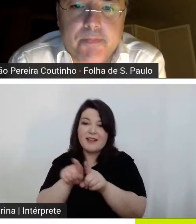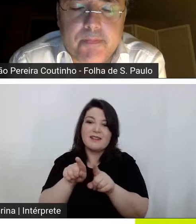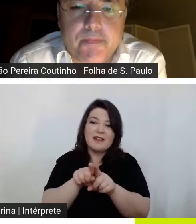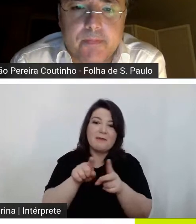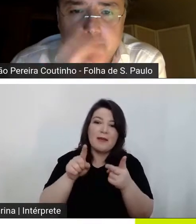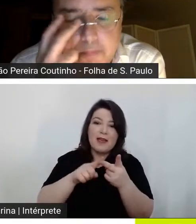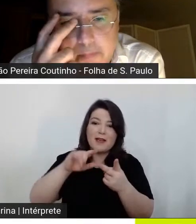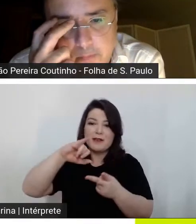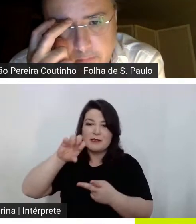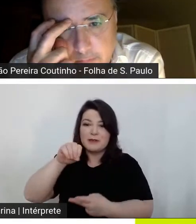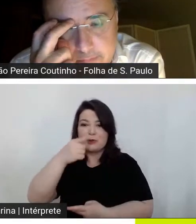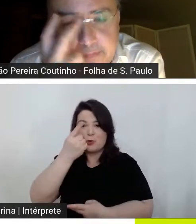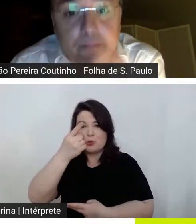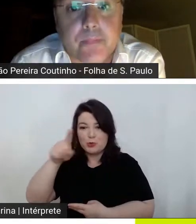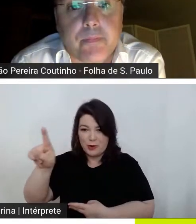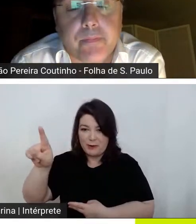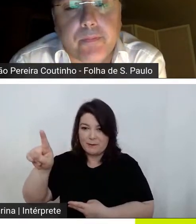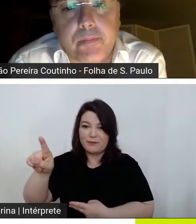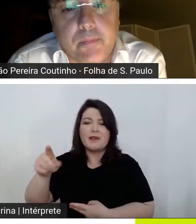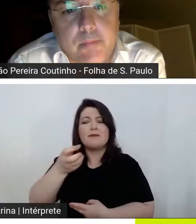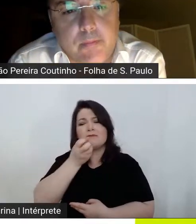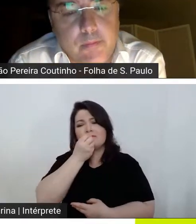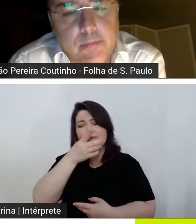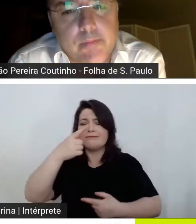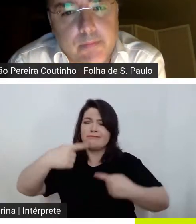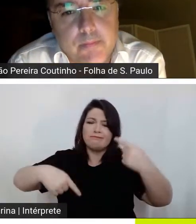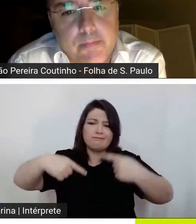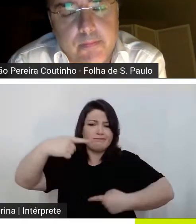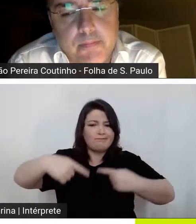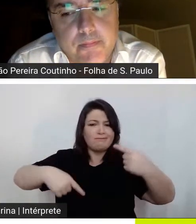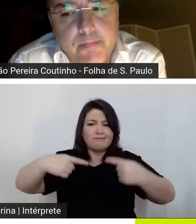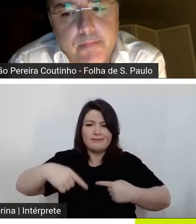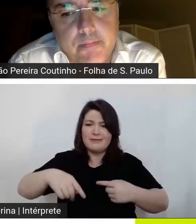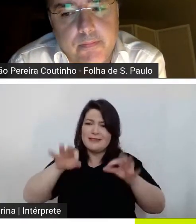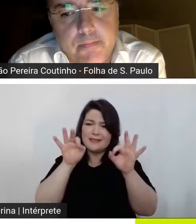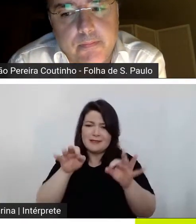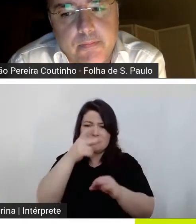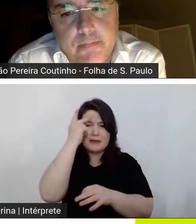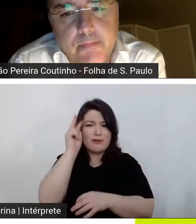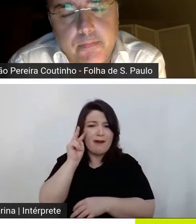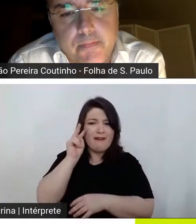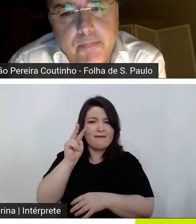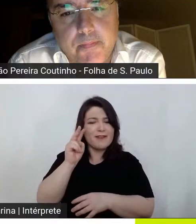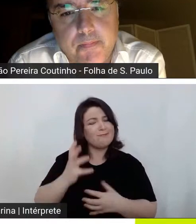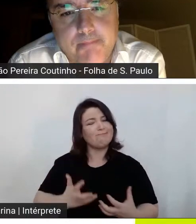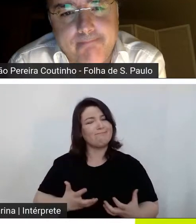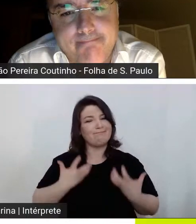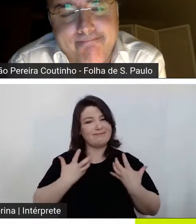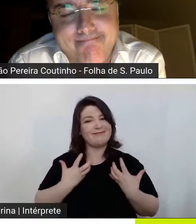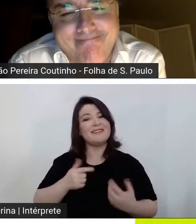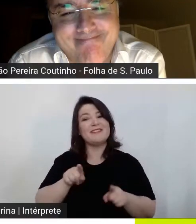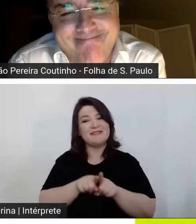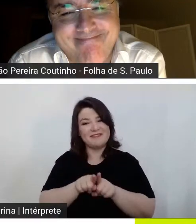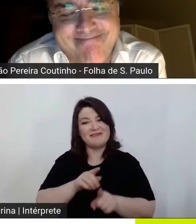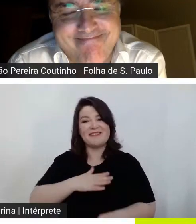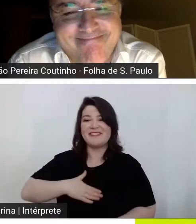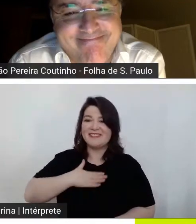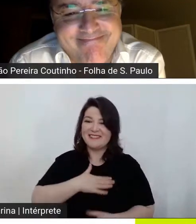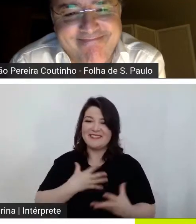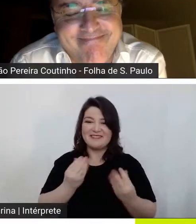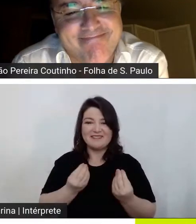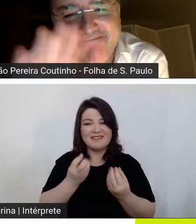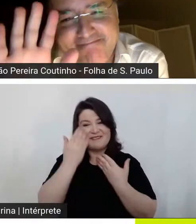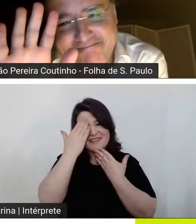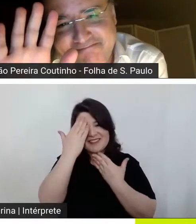debate tenho certeza que todo mundo saiu super enriquecido daqui hoje e eu também gostei muito muito obrigada e boa